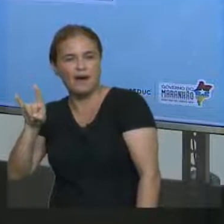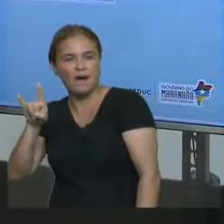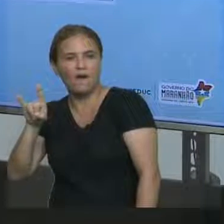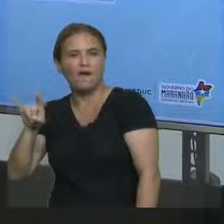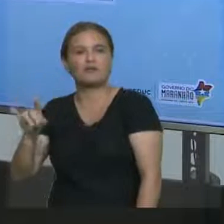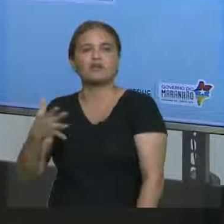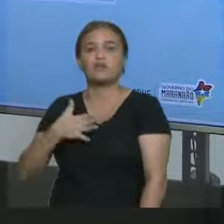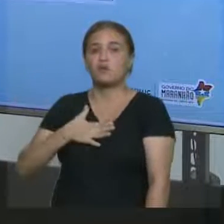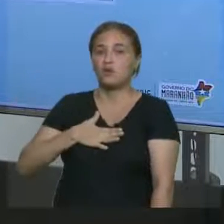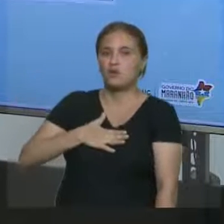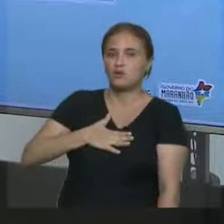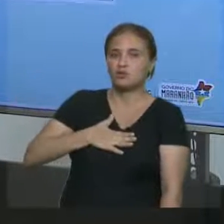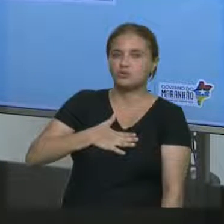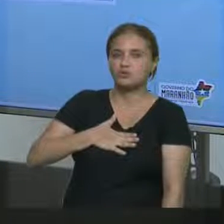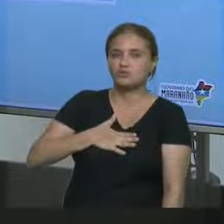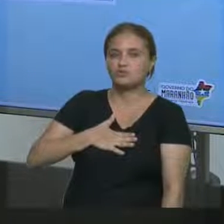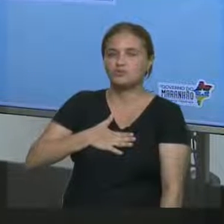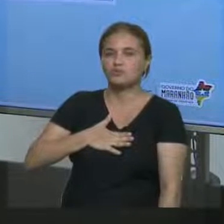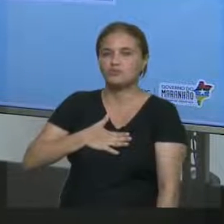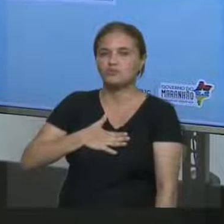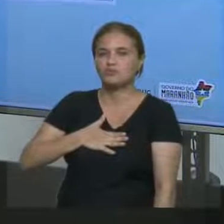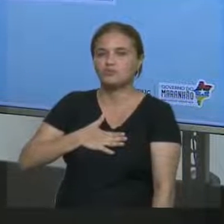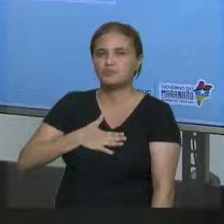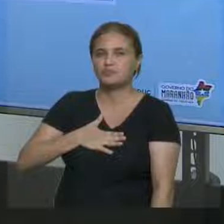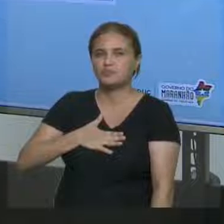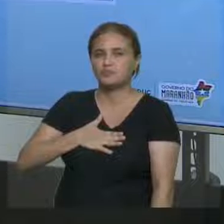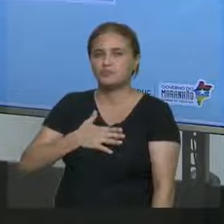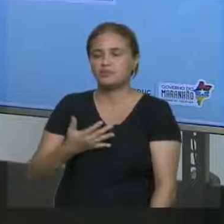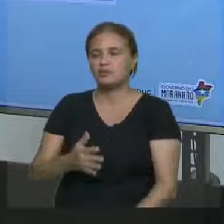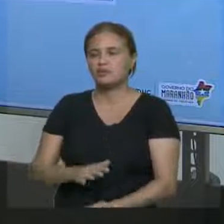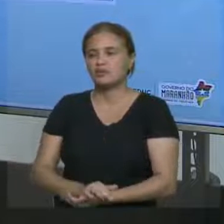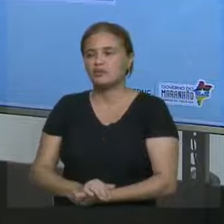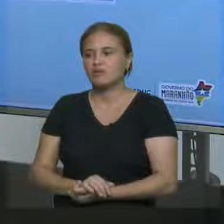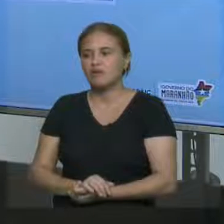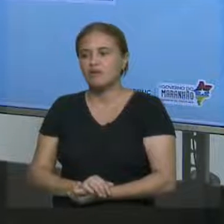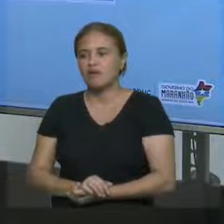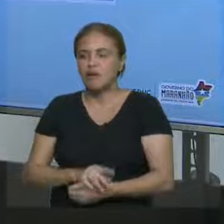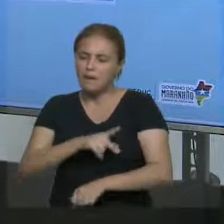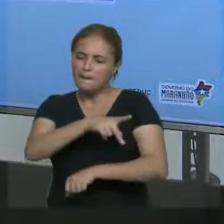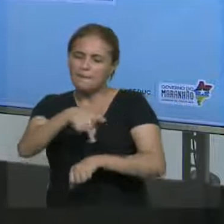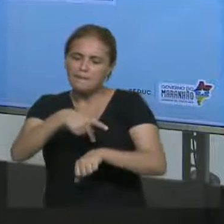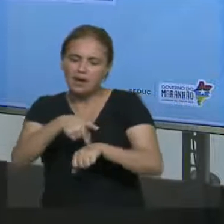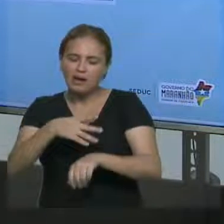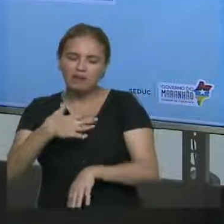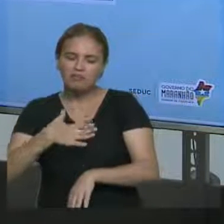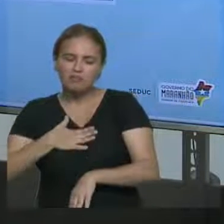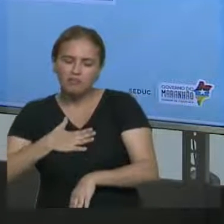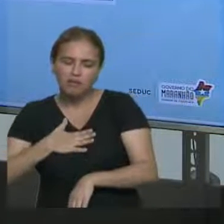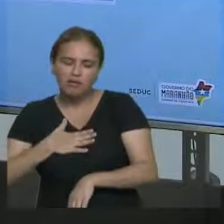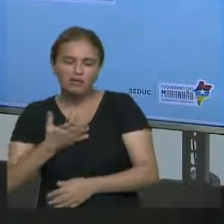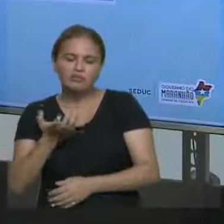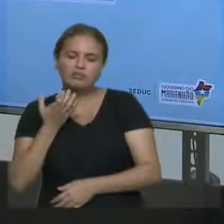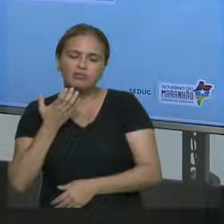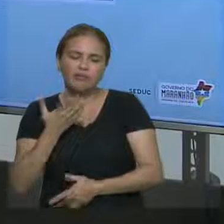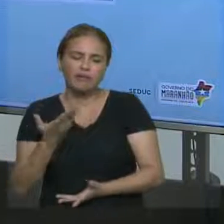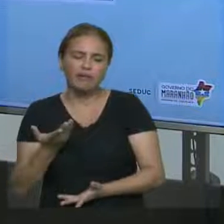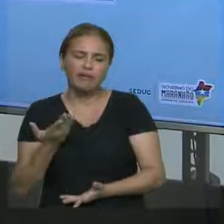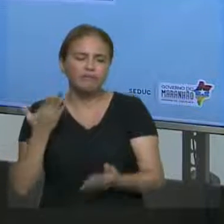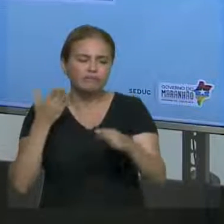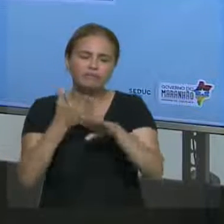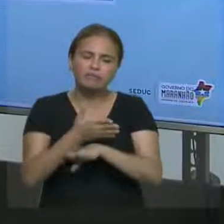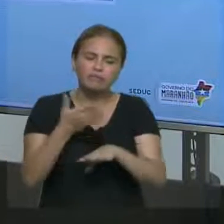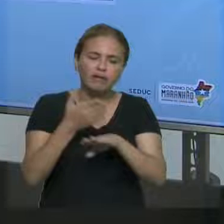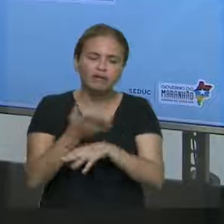B, I'd like to visit your country. Eu gostaria de visitar o seu país. Então, nada tem a ver como é que você se descreve? Descreve, não.